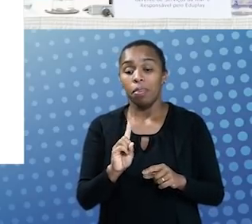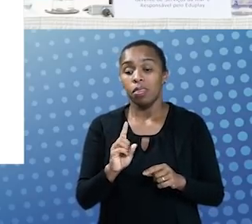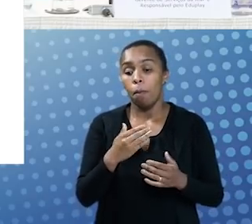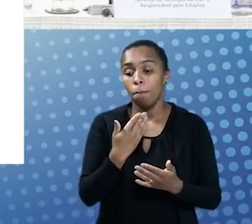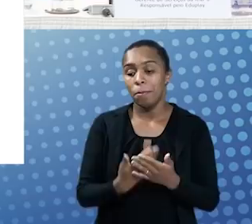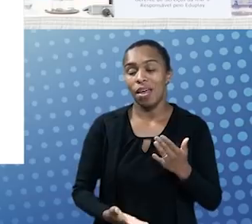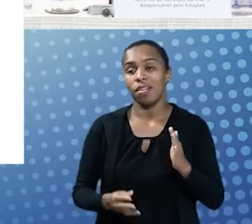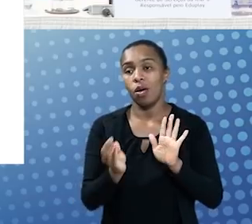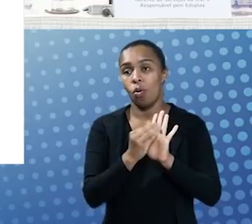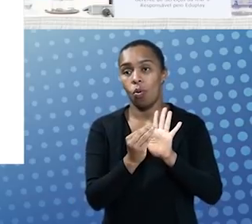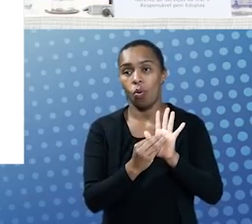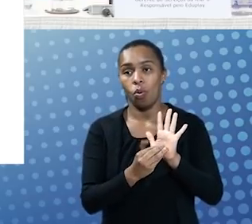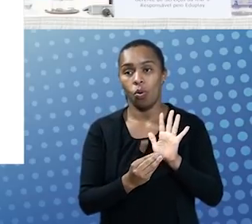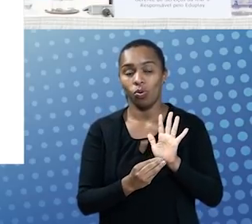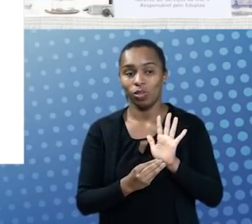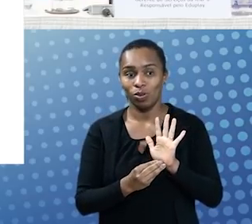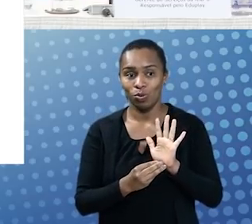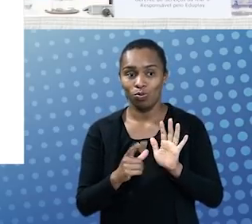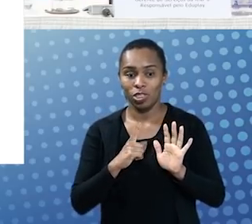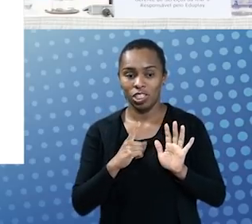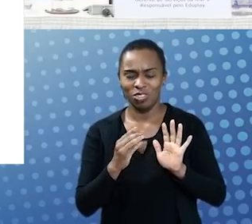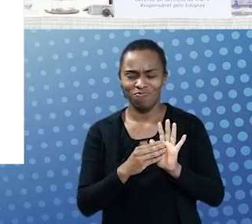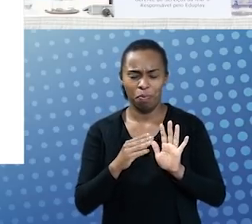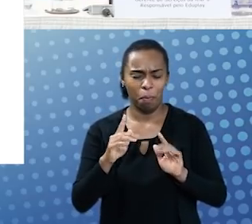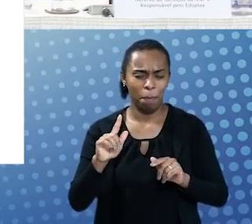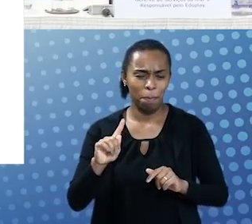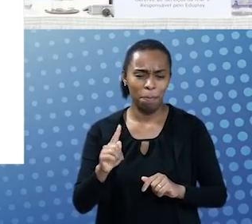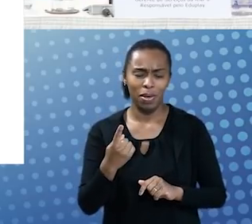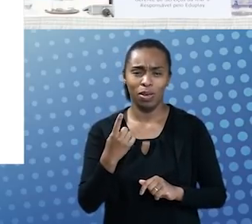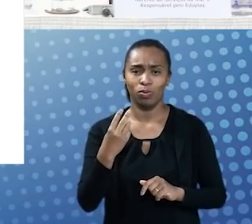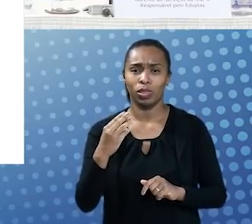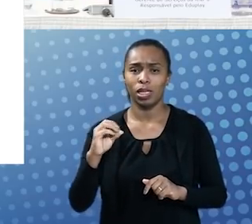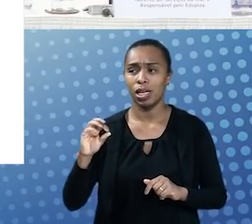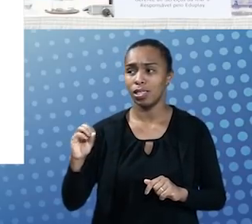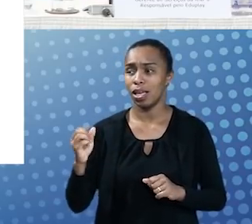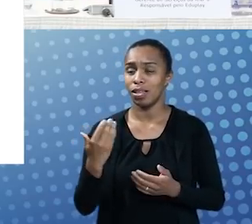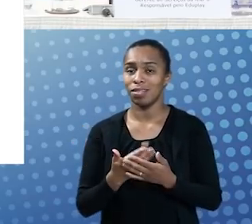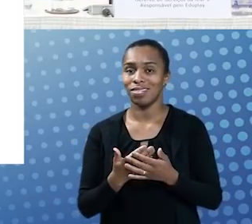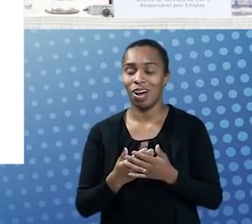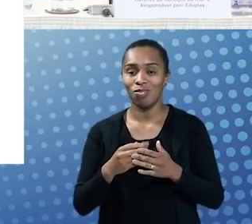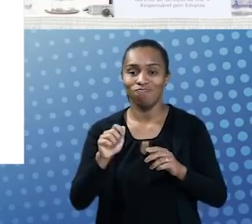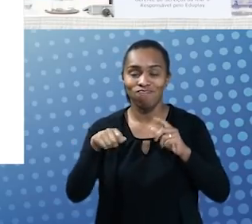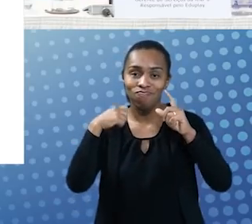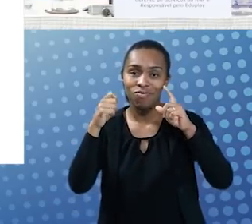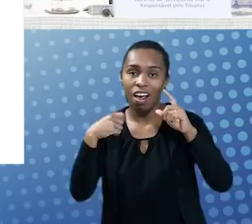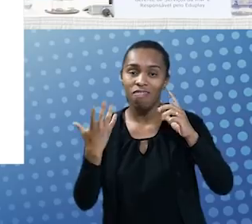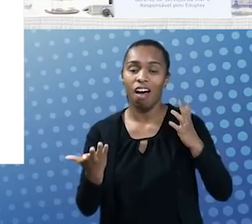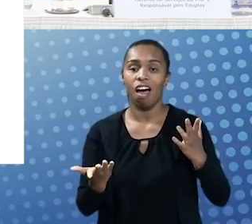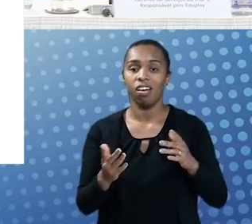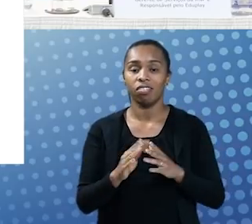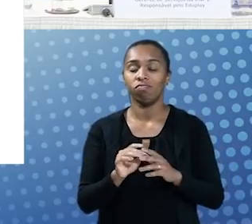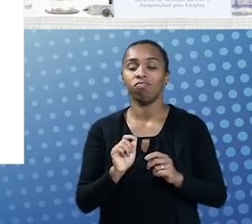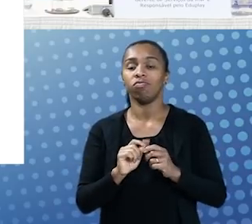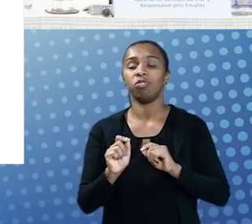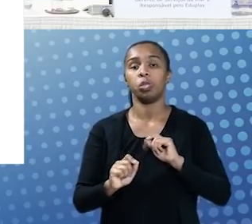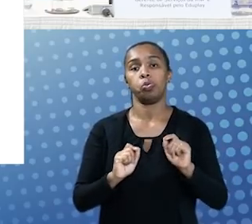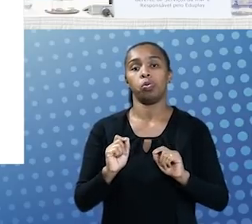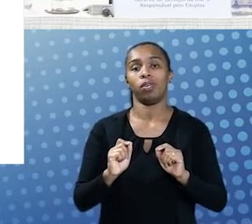o conteúdo que estava ali, que eram mais de 1.300 aulas gravadas. A gente fez um processo de